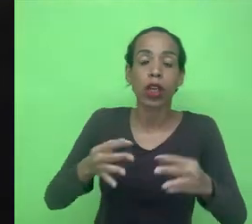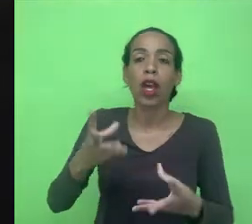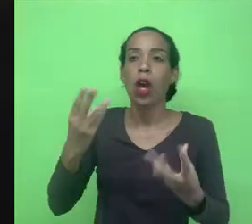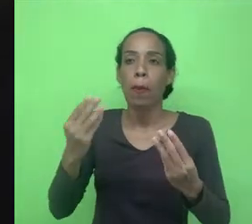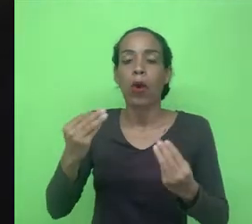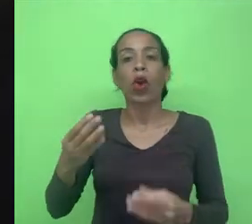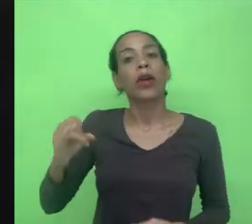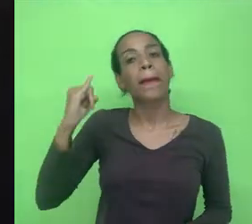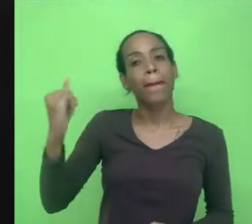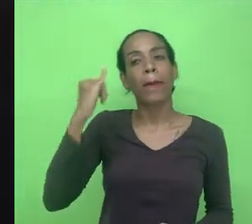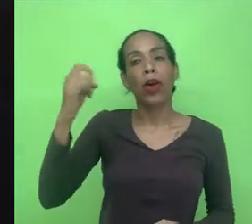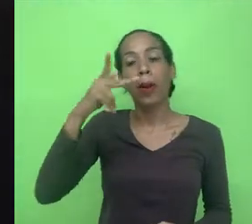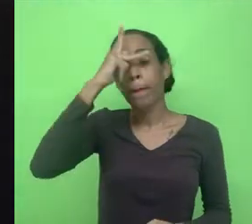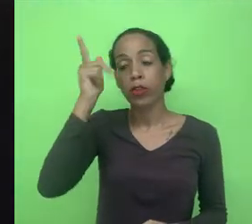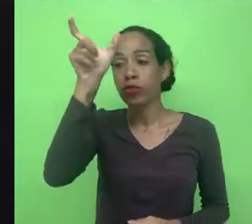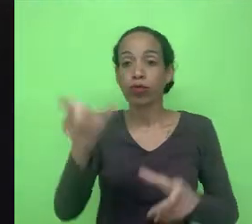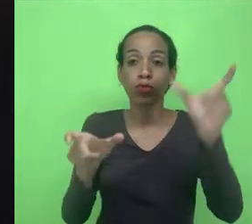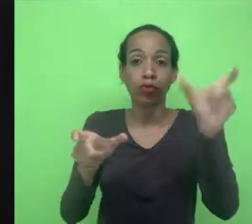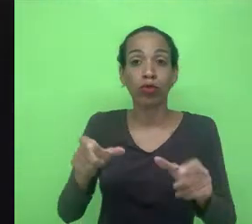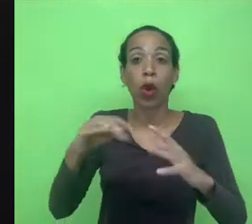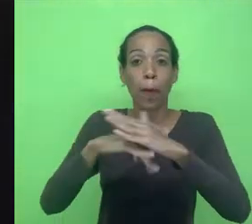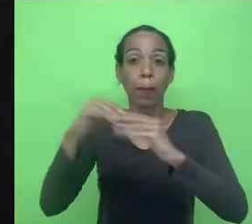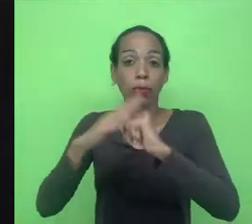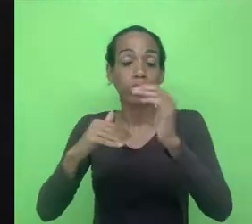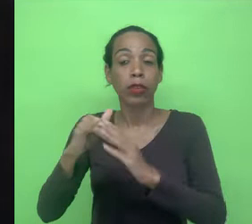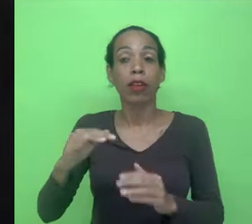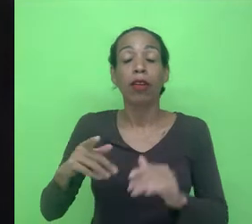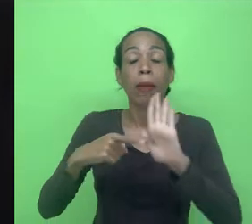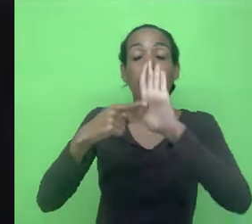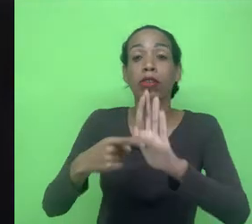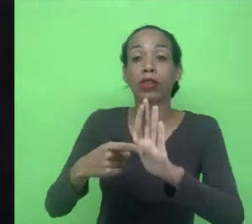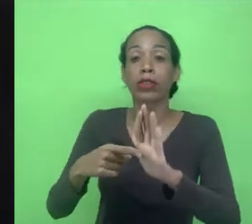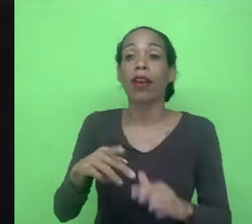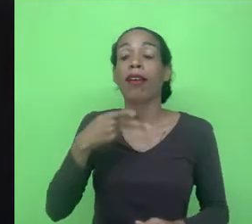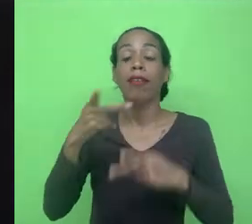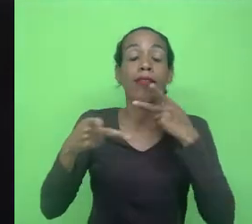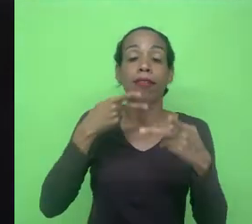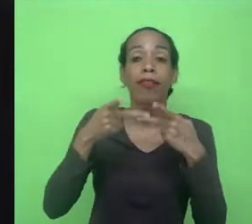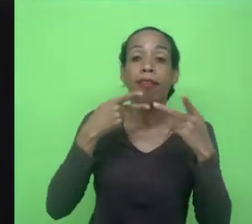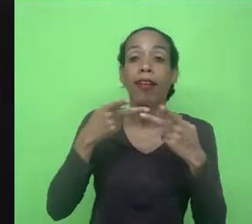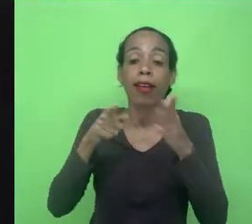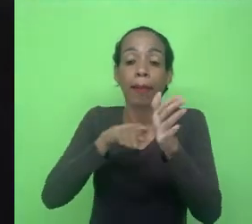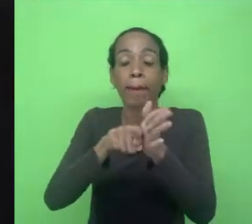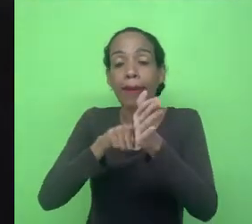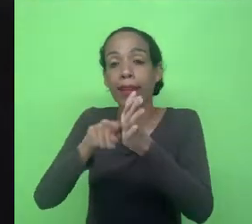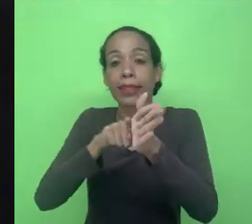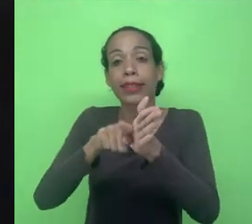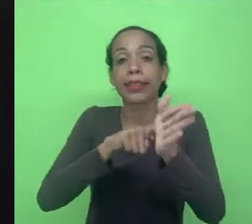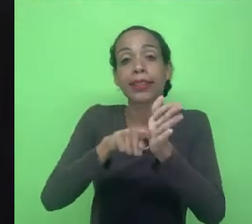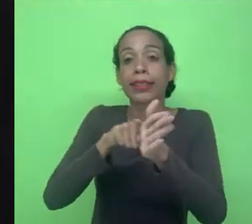os servidores possam mostrar a importância daquilo que eles andam pesquisando e